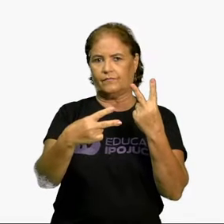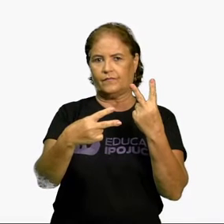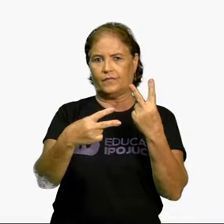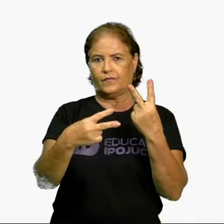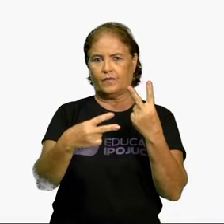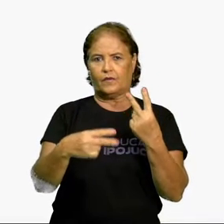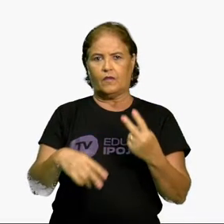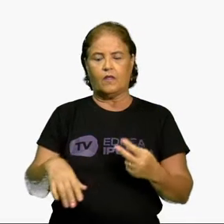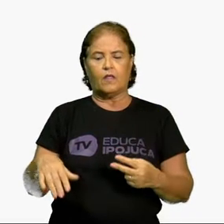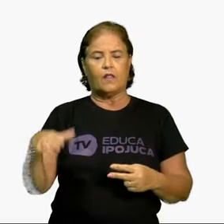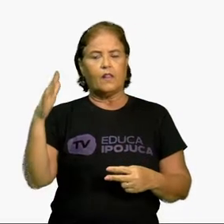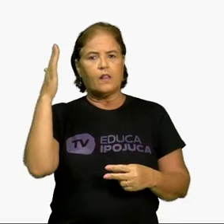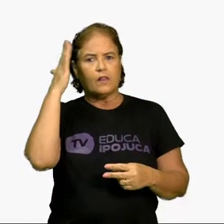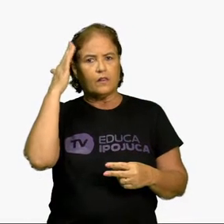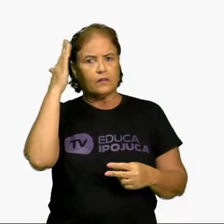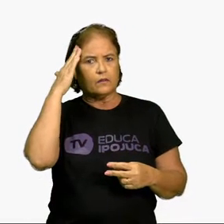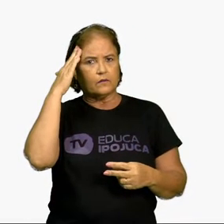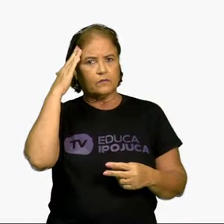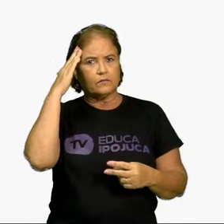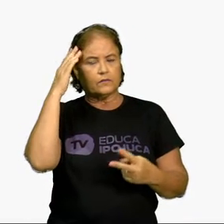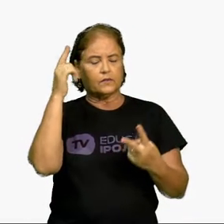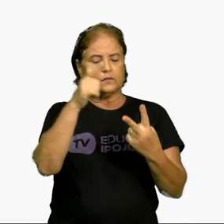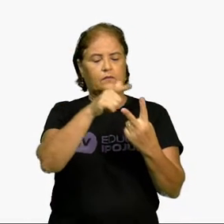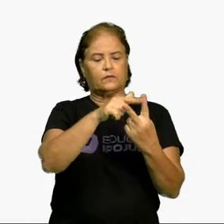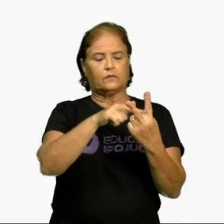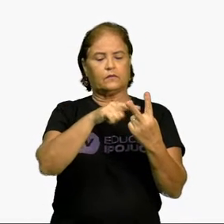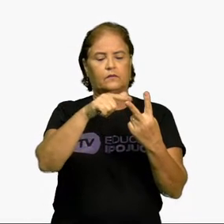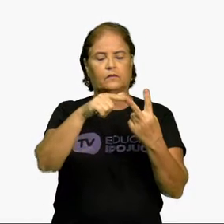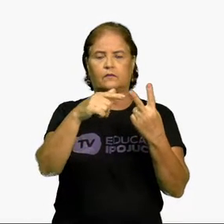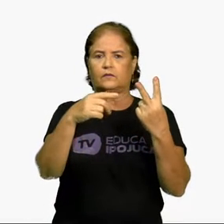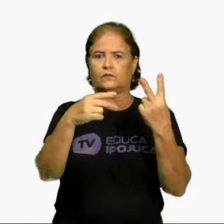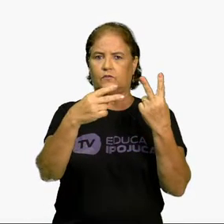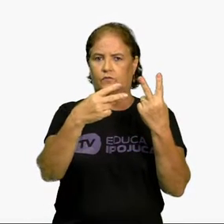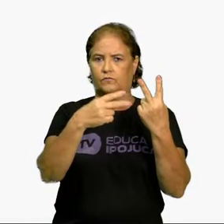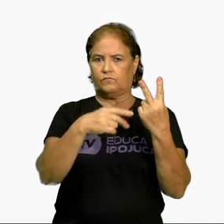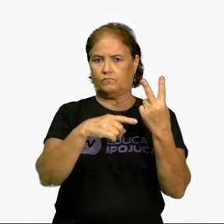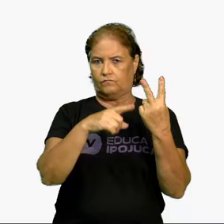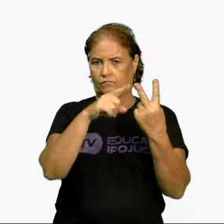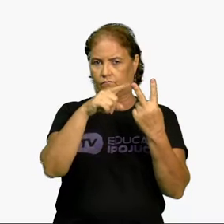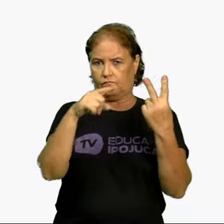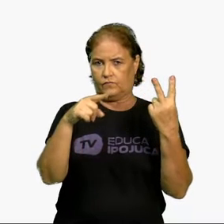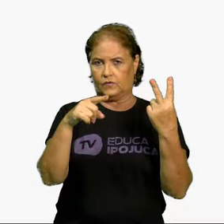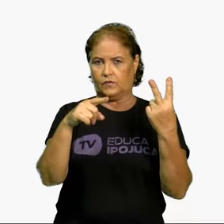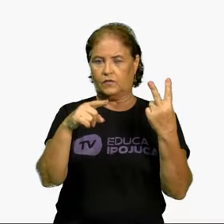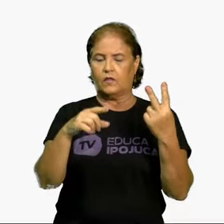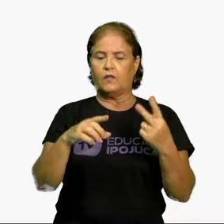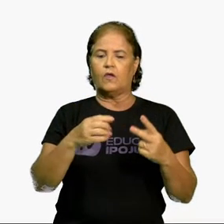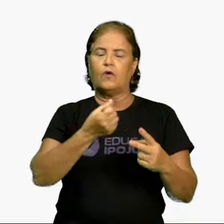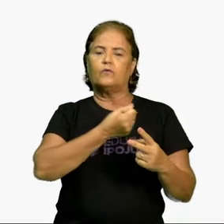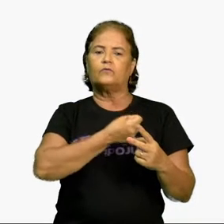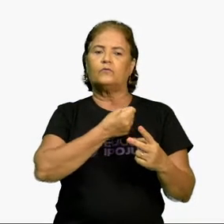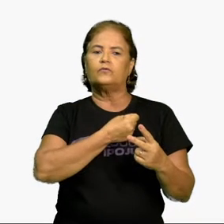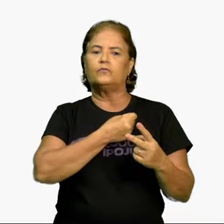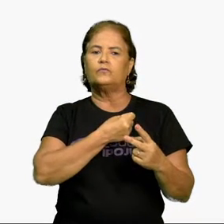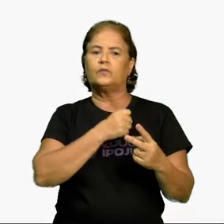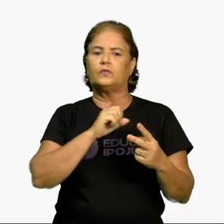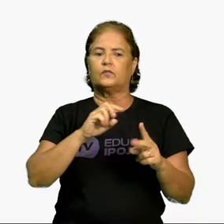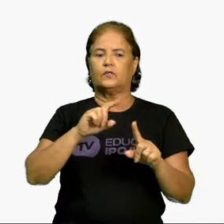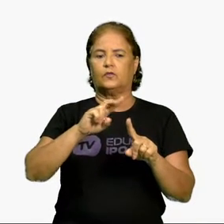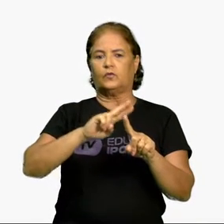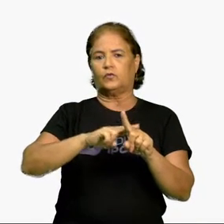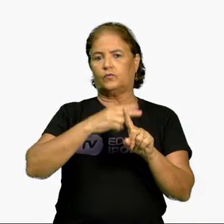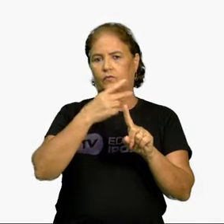Lembrando que raiz quadrada é um número que ao quadrado vai chegar ou igual ou